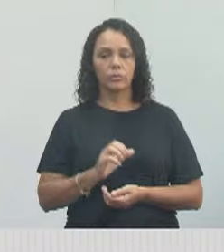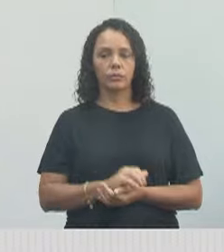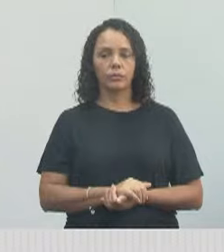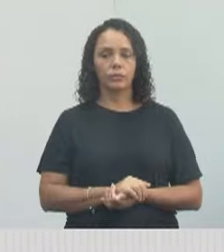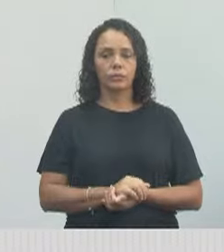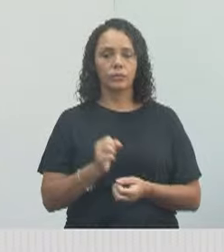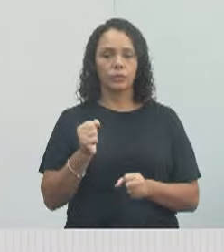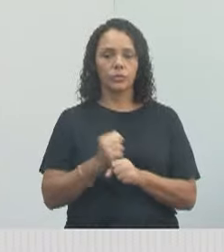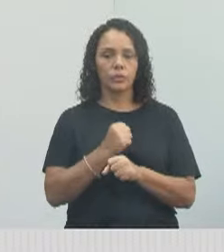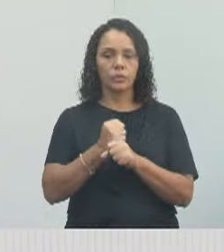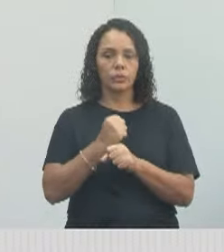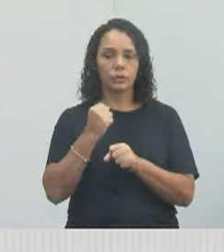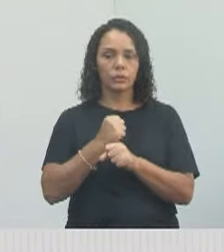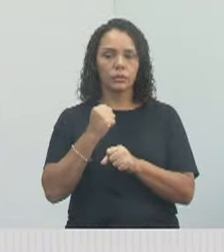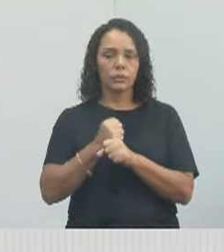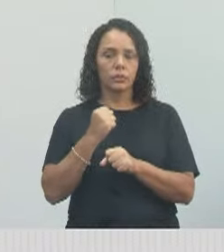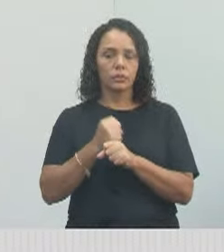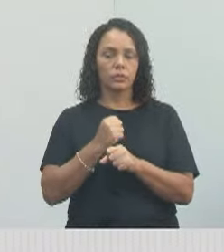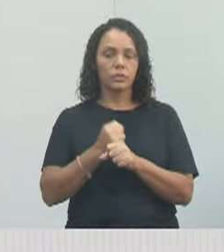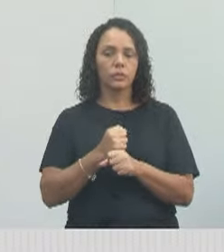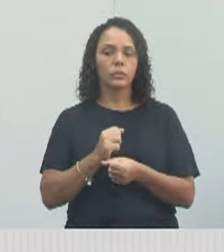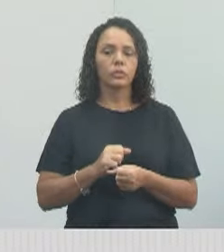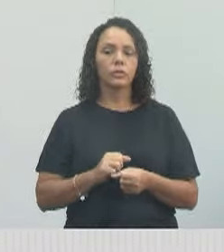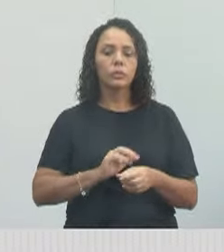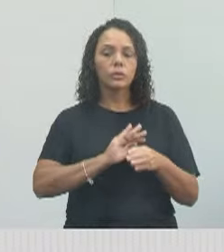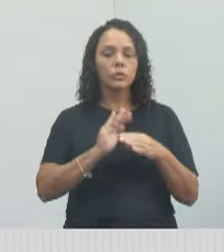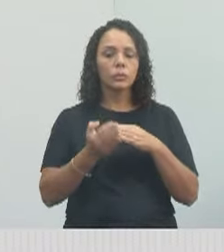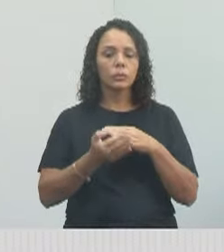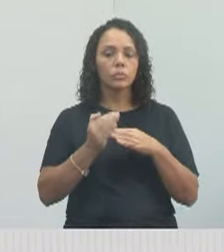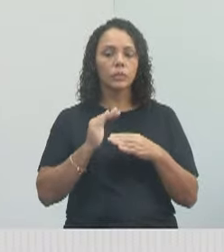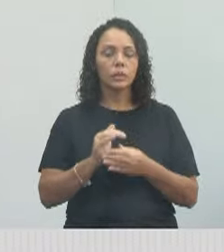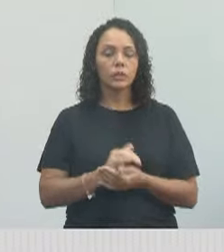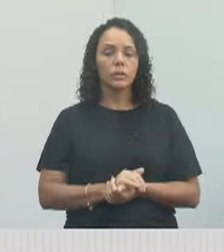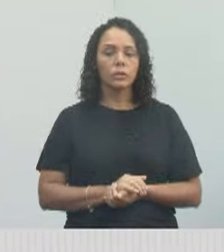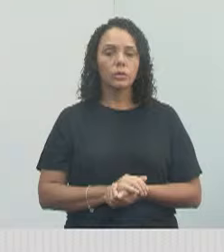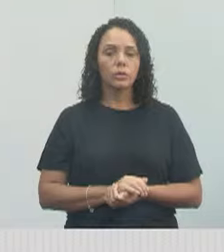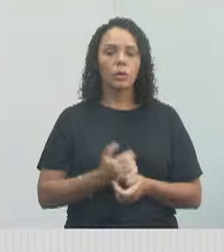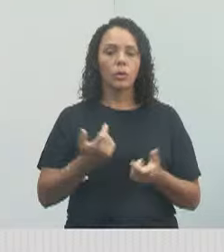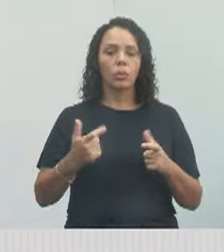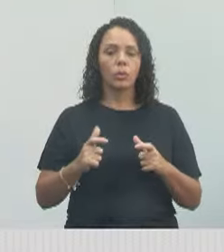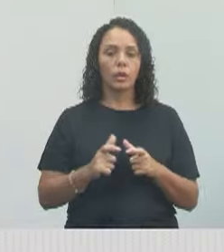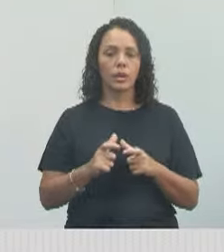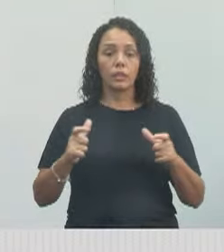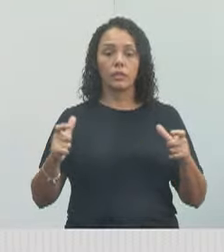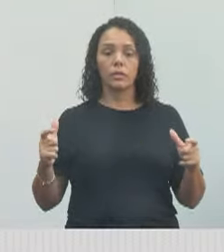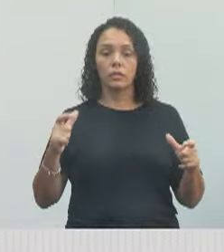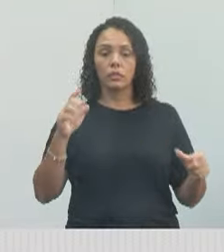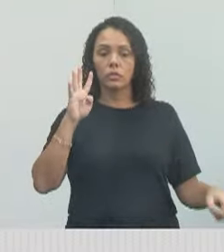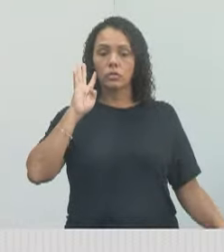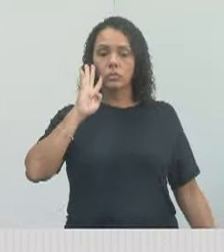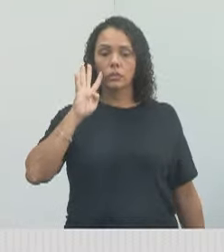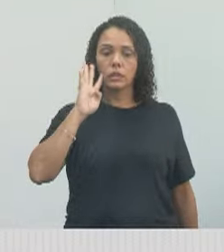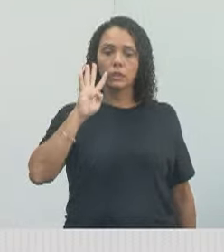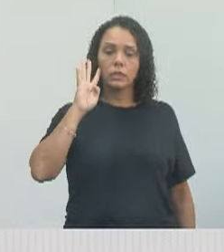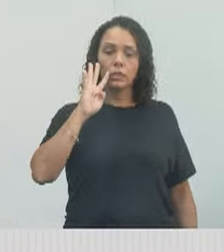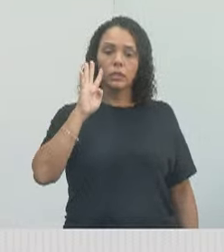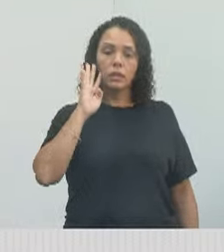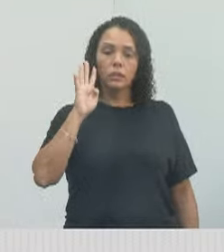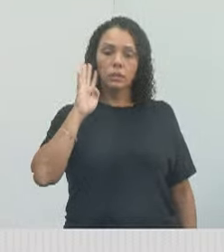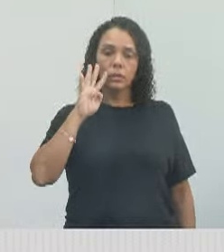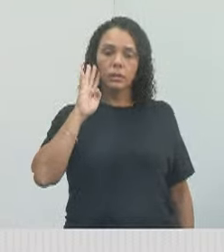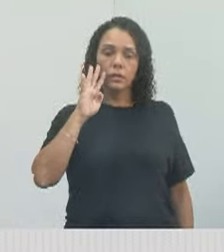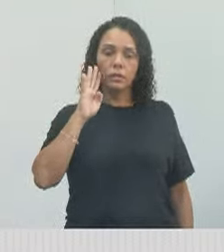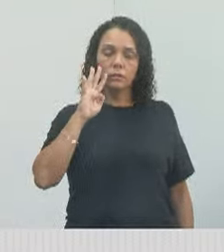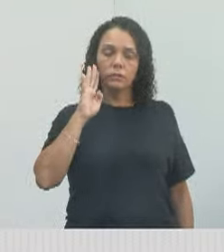Será a nova UBS de Esperança. É uma área bem ampla, uma área bacana. Então,